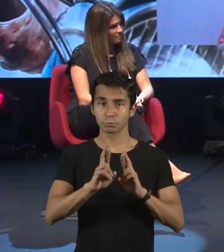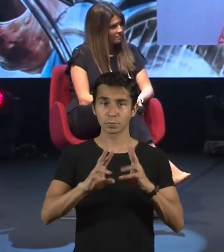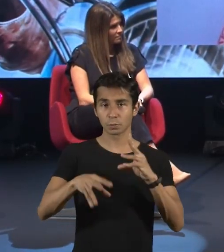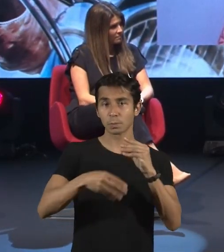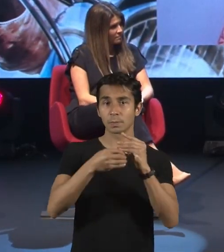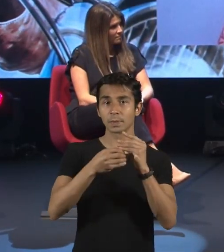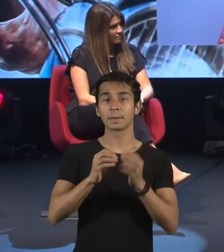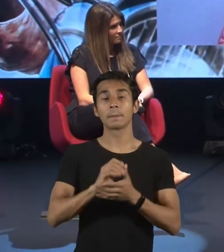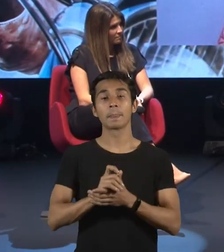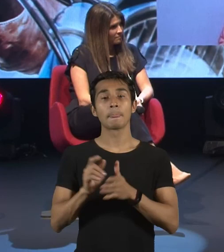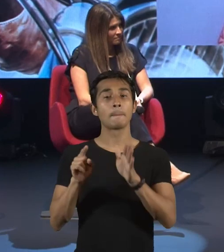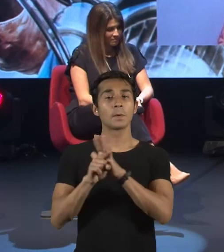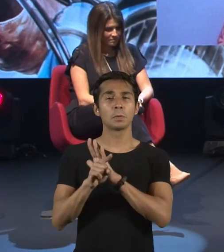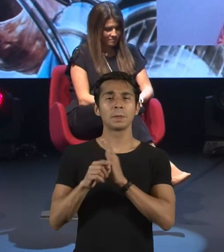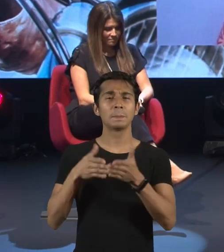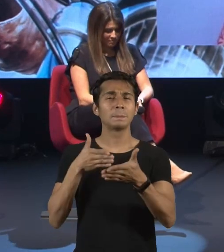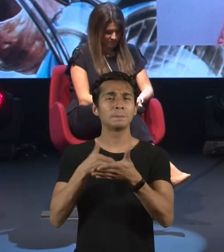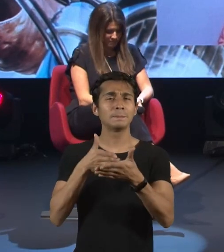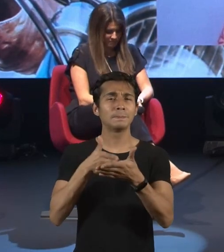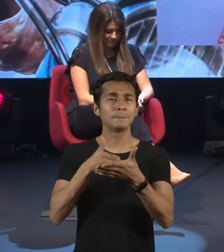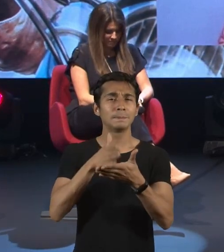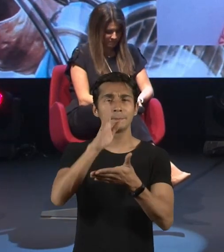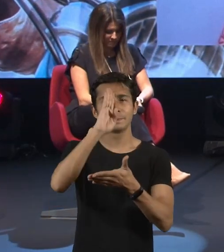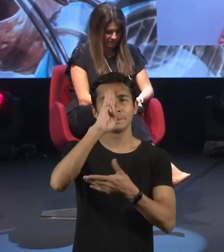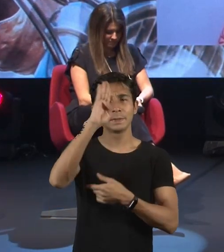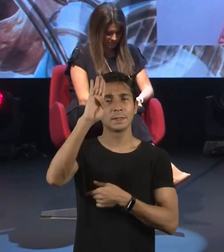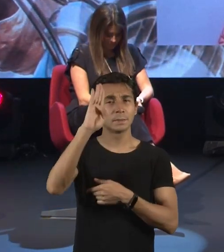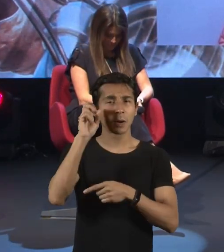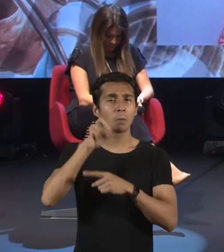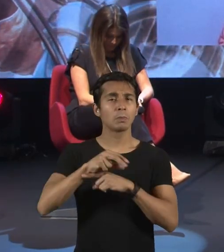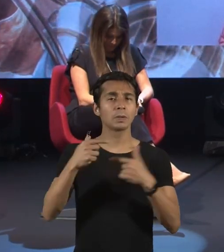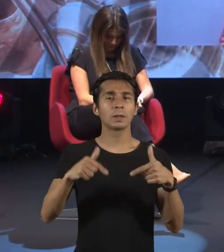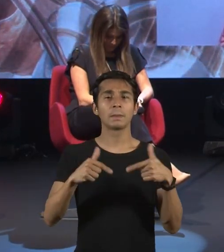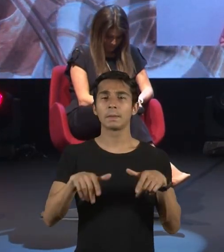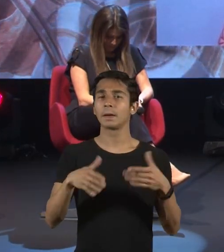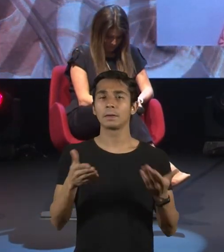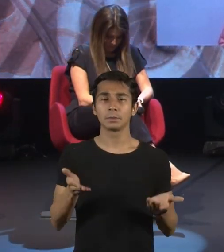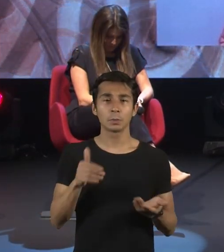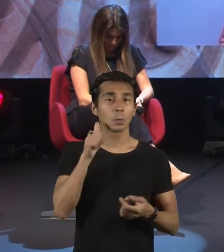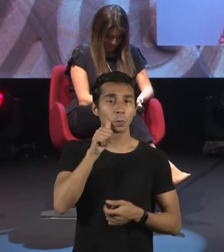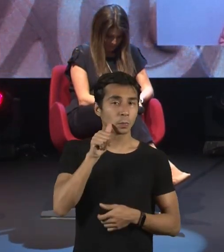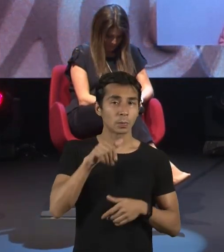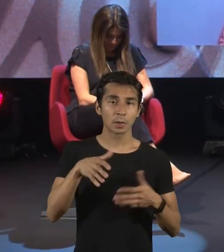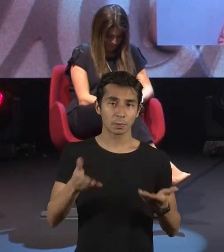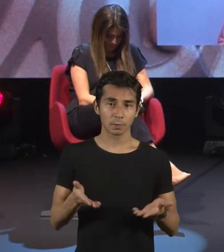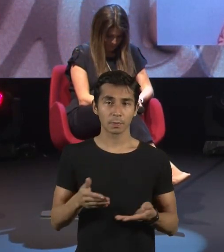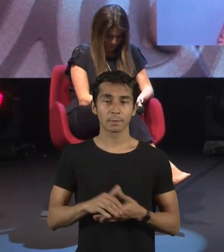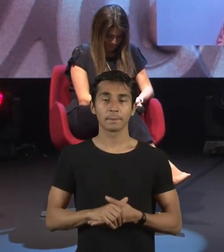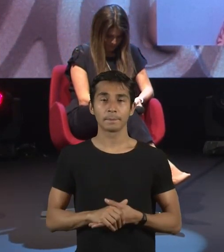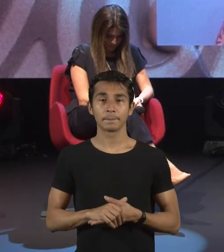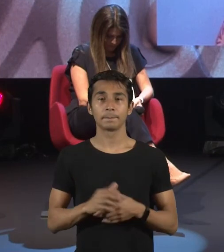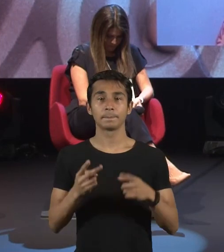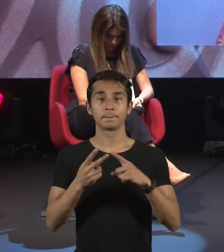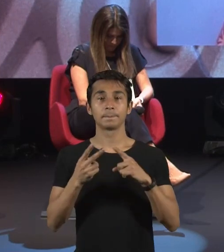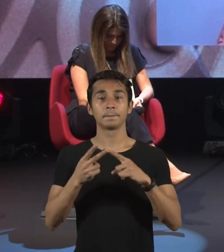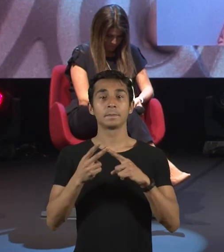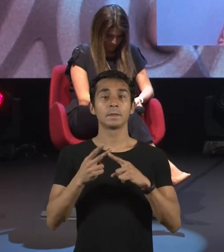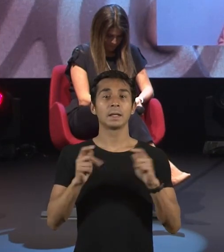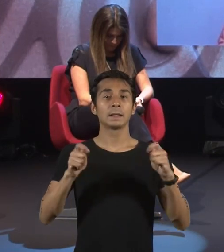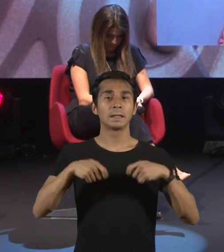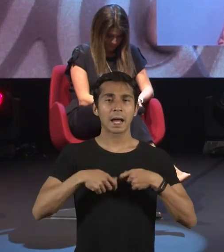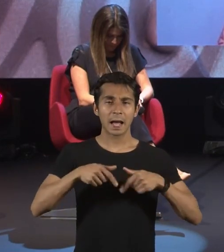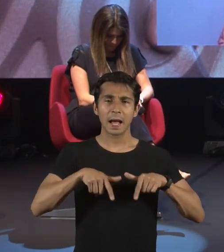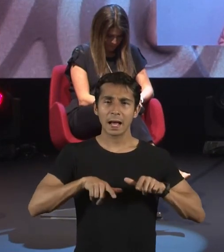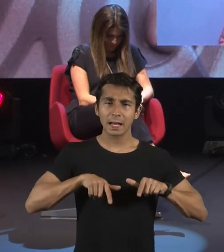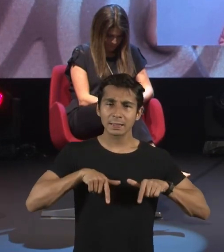principais barreiras, a gente já falou de muitas delas, para a entrada das mulheres no mercado de trabalho e quais ações poderiam mudar esse quadro de